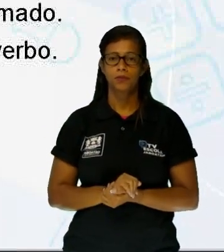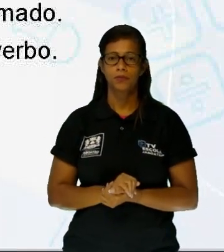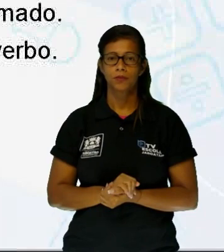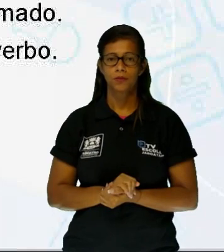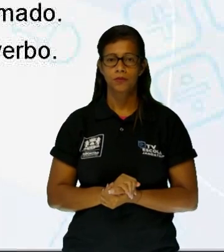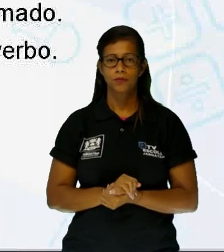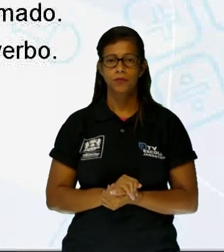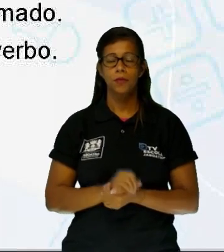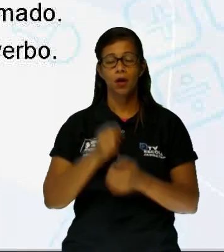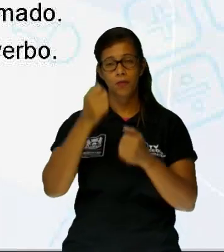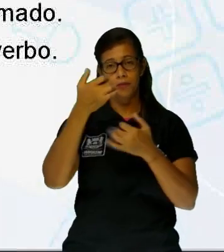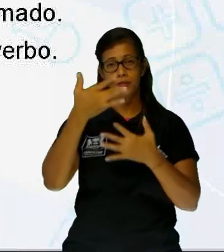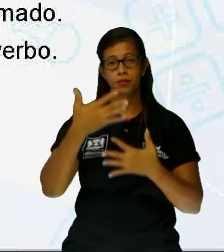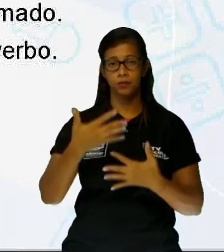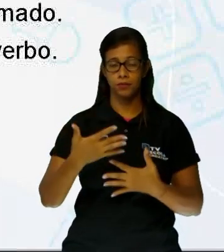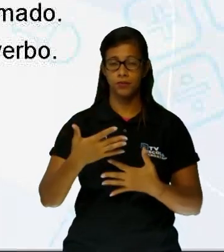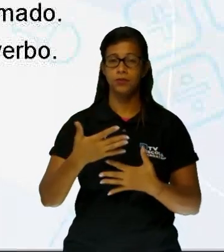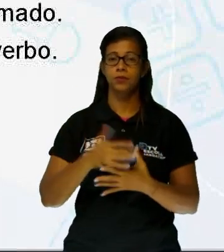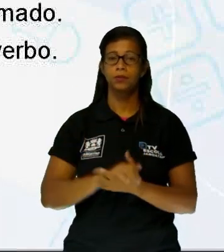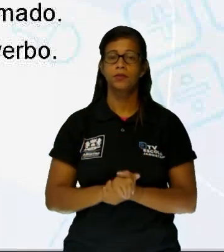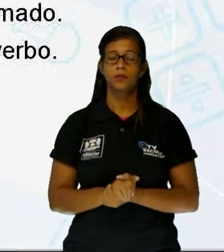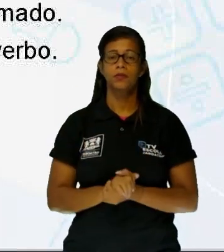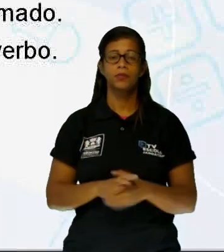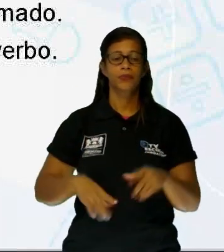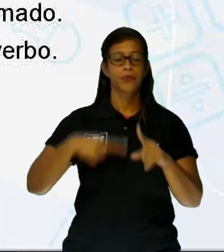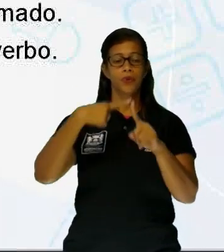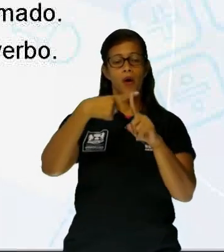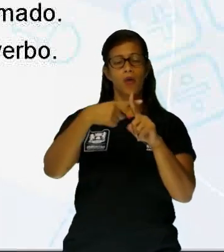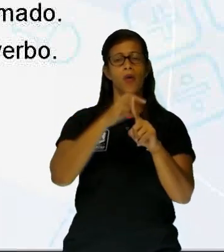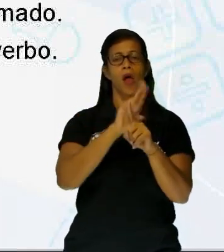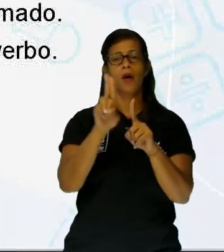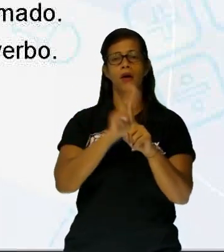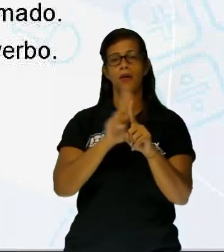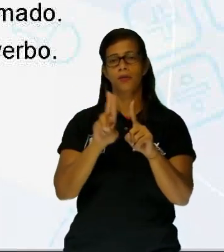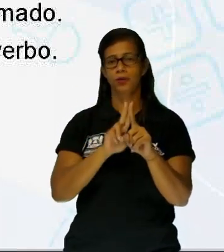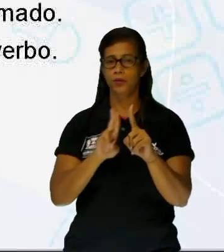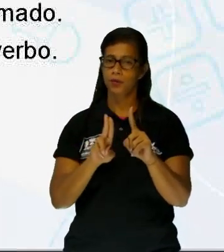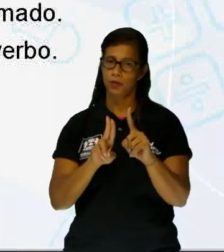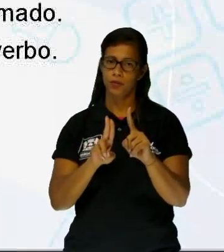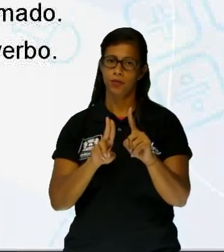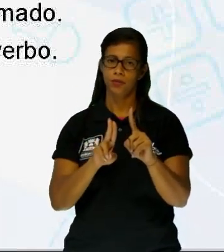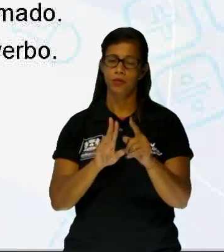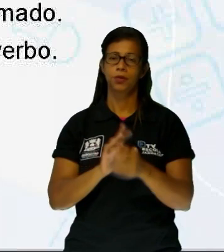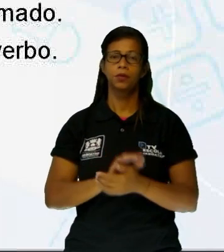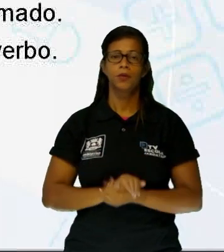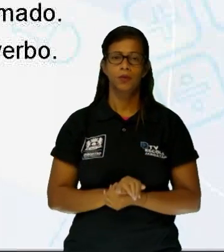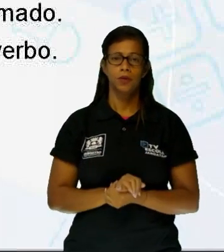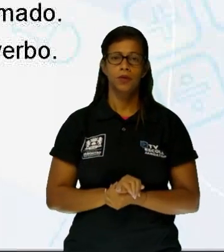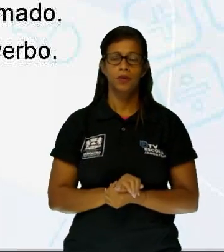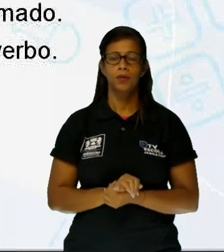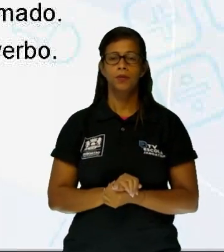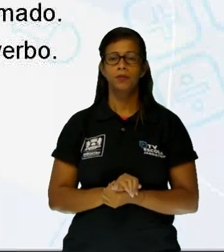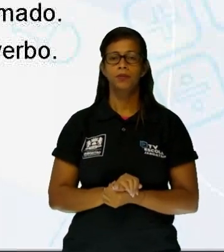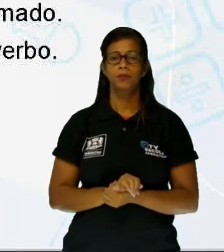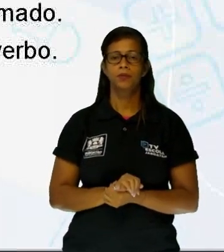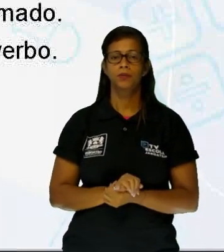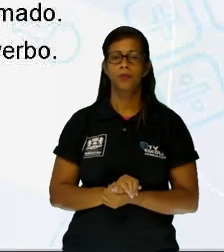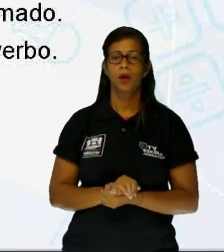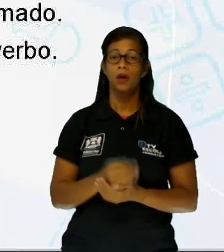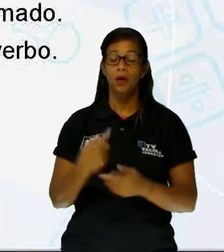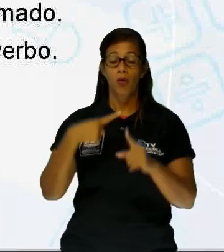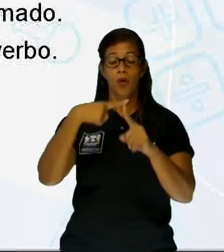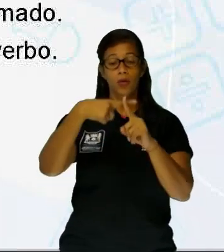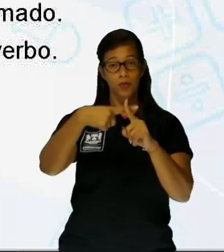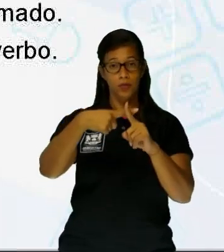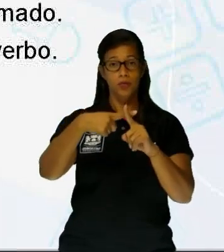explicação atribuída ao termo anterior, que no caso seriam cruzes. E da voz a um sujeito coisa, que seriam as cruzes. Elas é que denunciavam